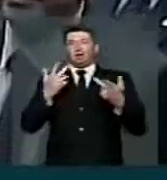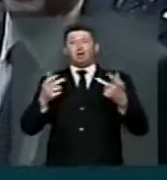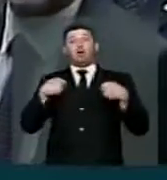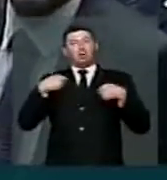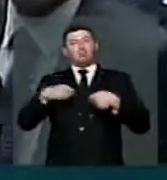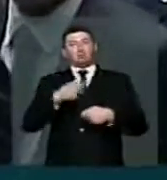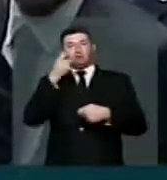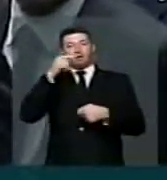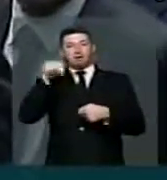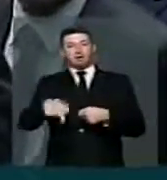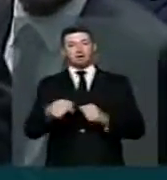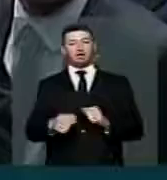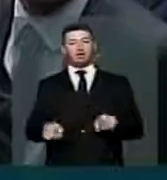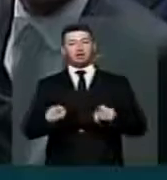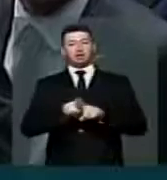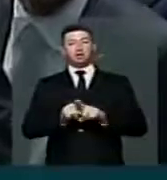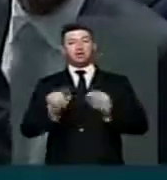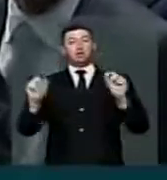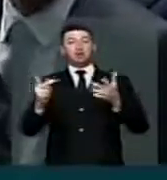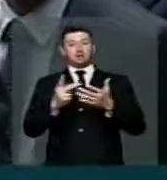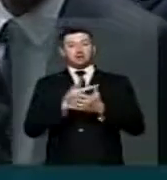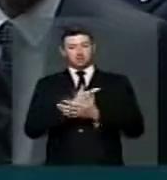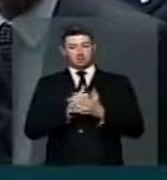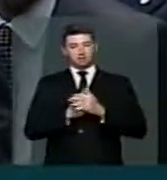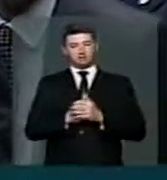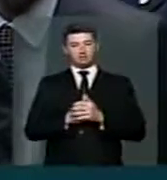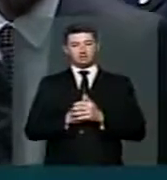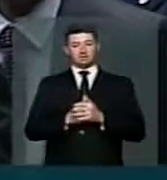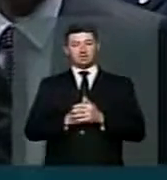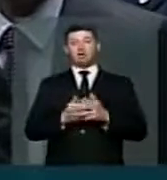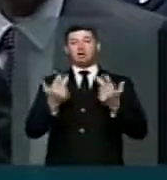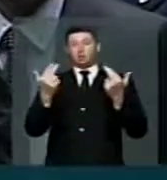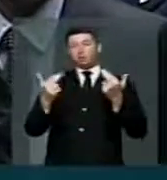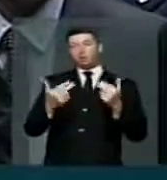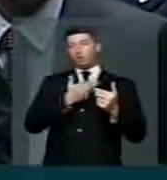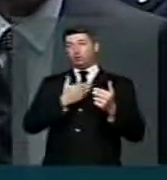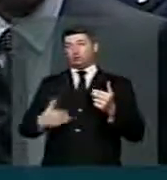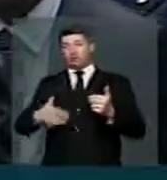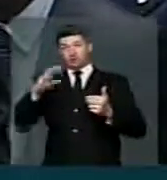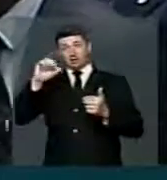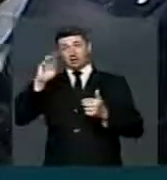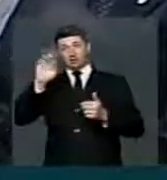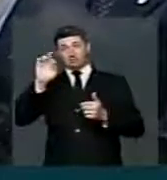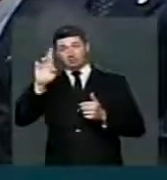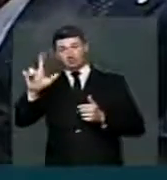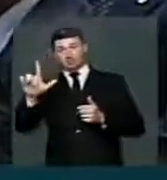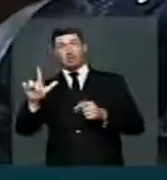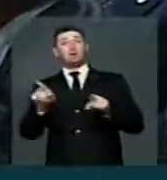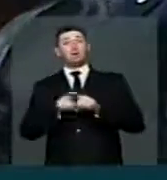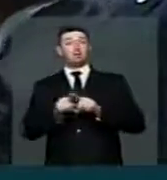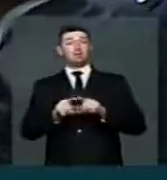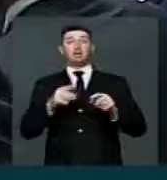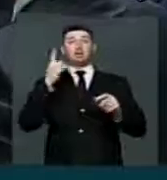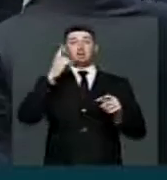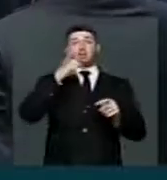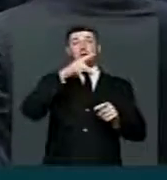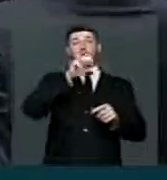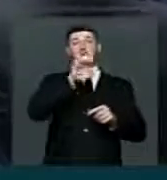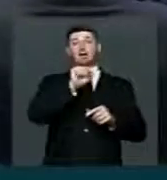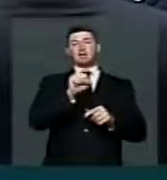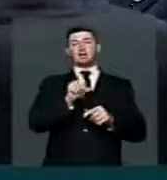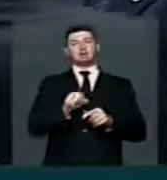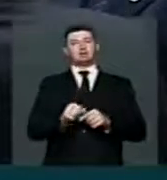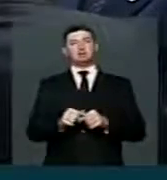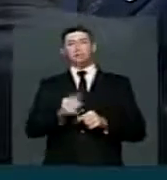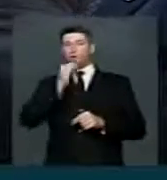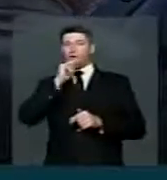me manifestar sobre o que vem sendo feito, tanto pelo governo Sérgio Cabral, quanto pelo governo Eduardo Paes. Não